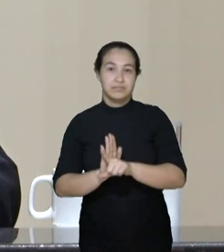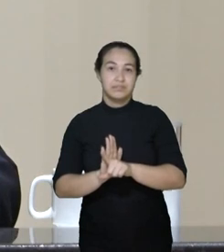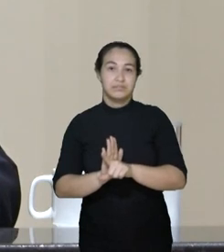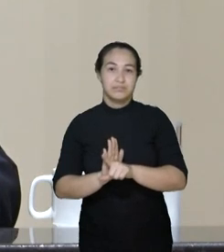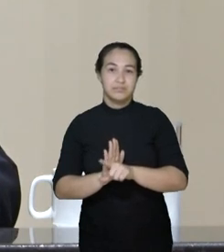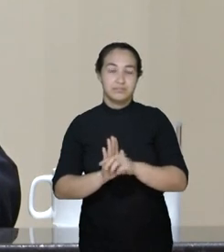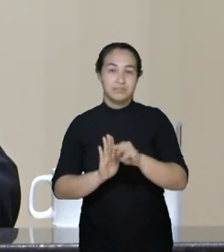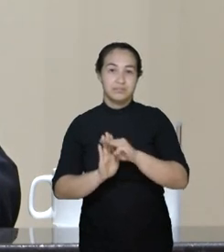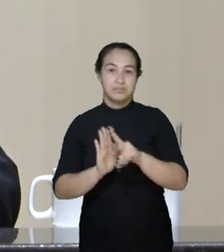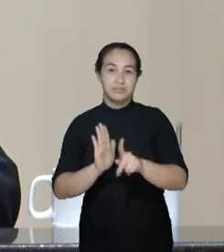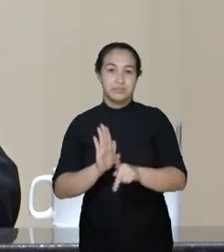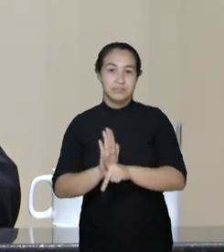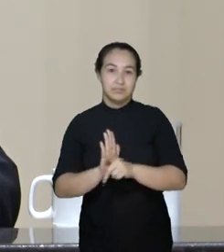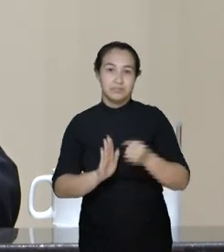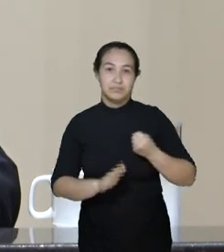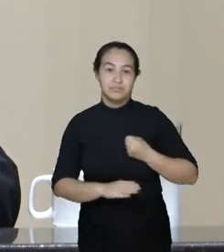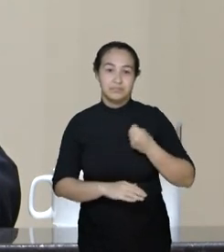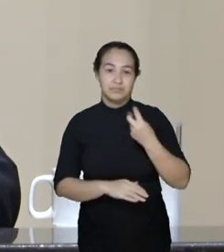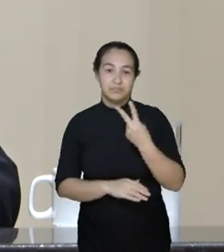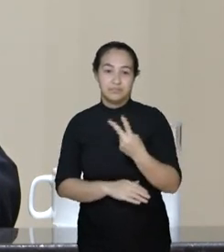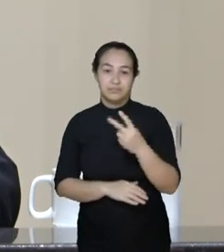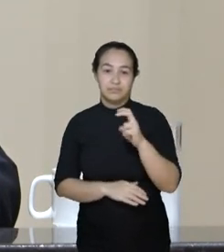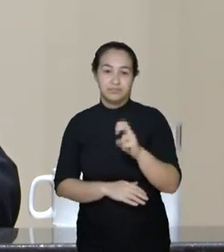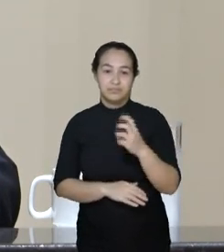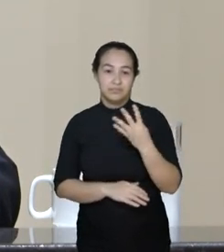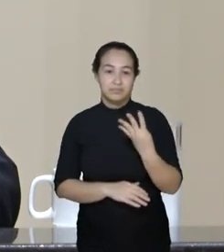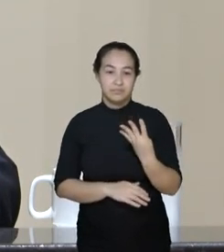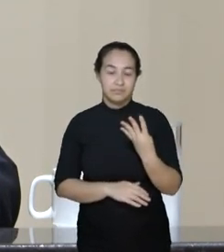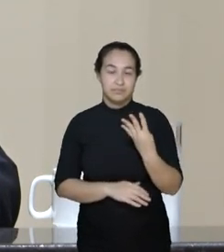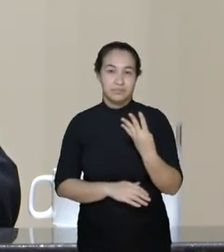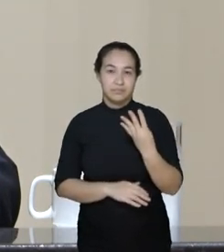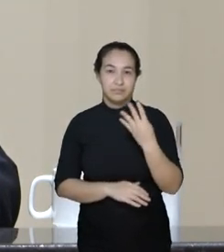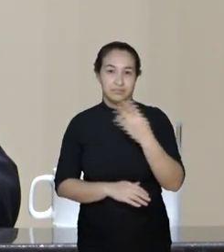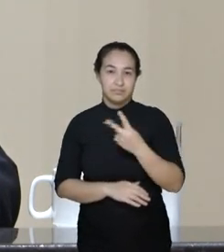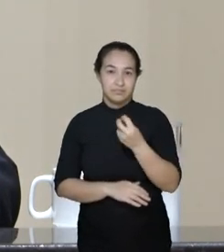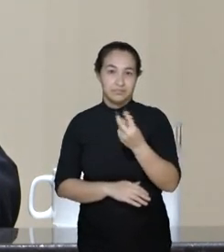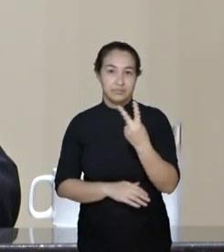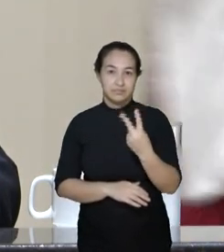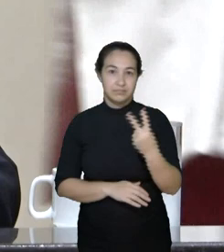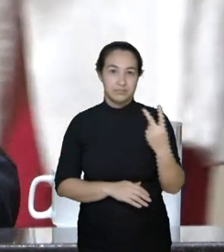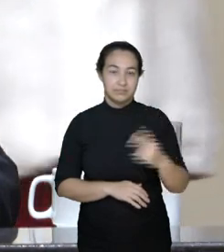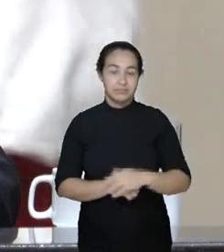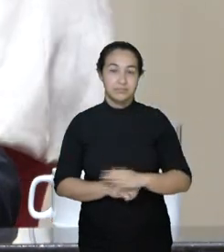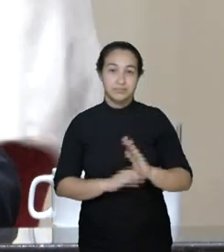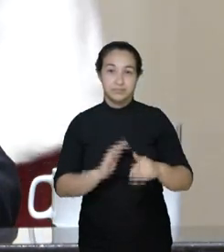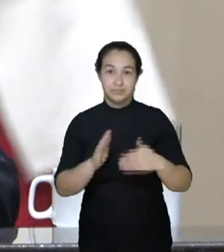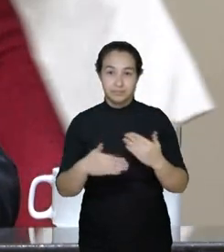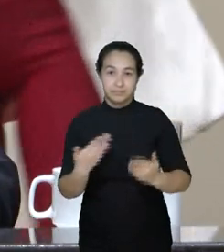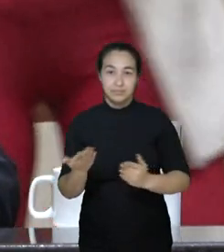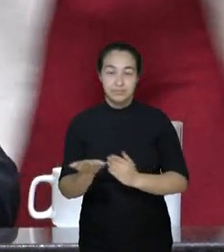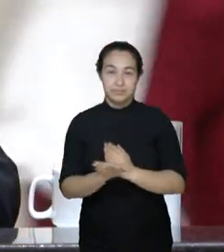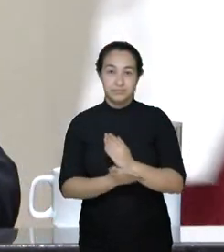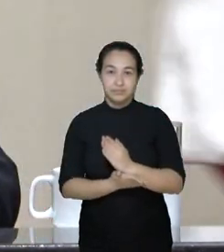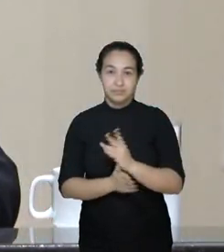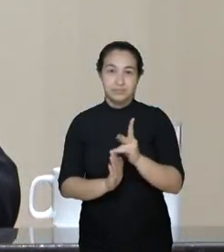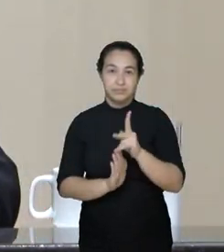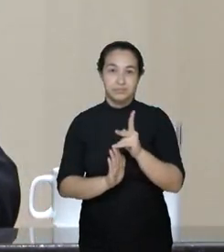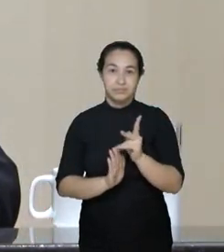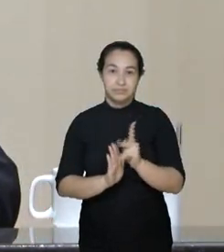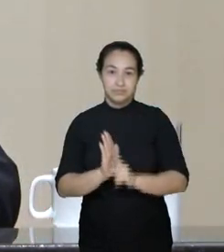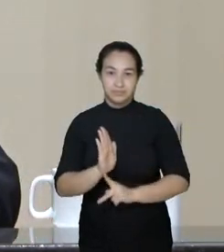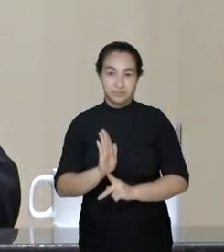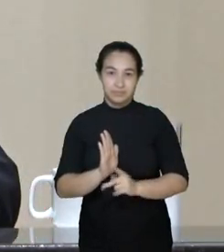medida provisória, número 256, barra 2022. O que o senhor fez foi aprovado em tudo único o projeto de conversão em lei de medida